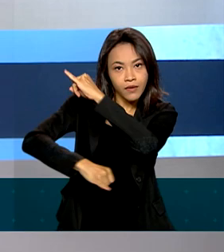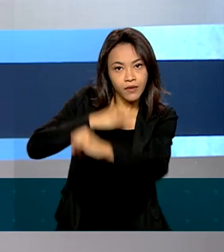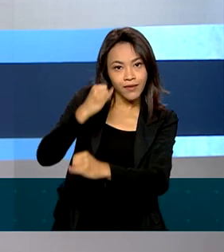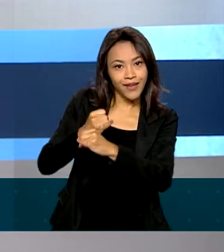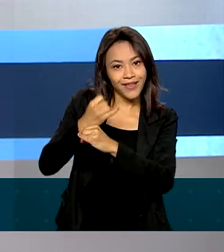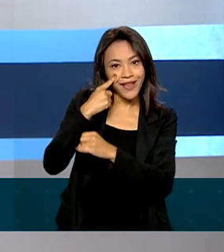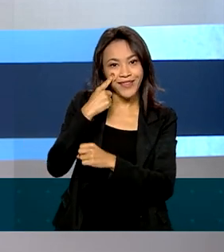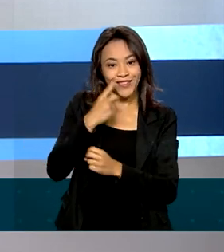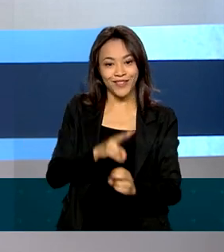portal Acesso Único.